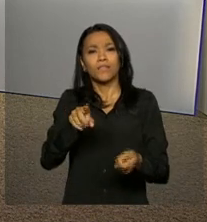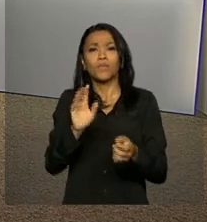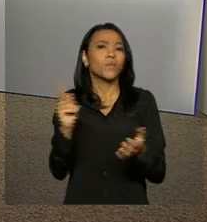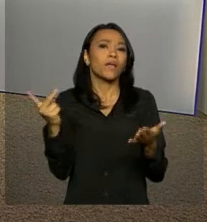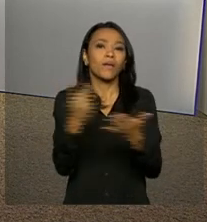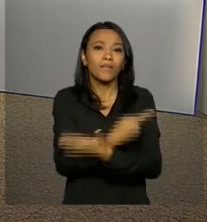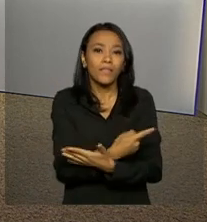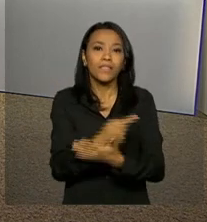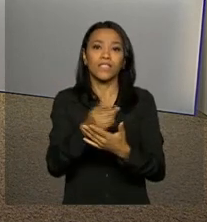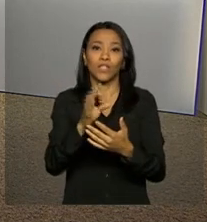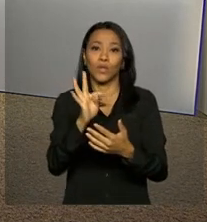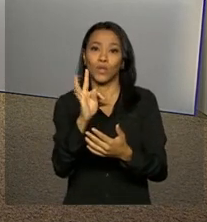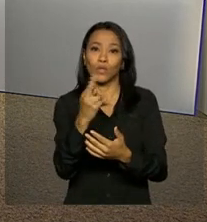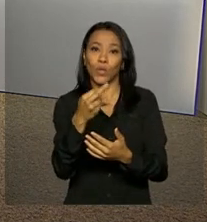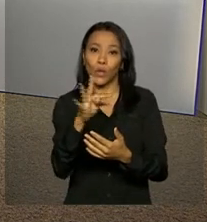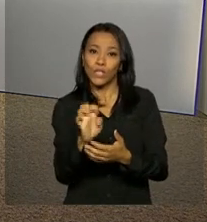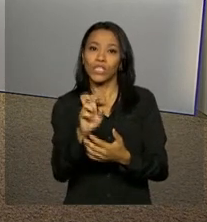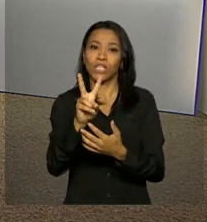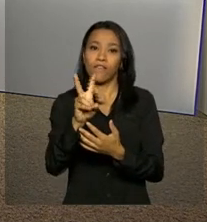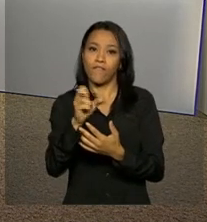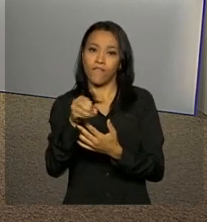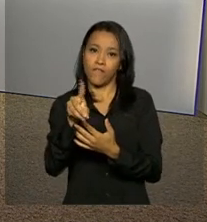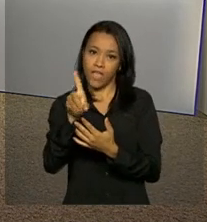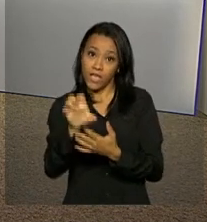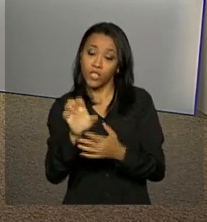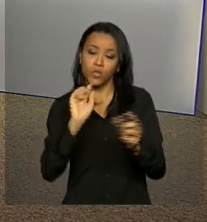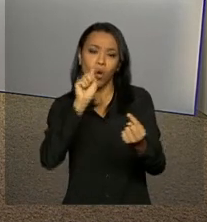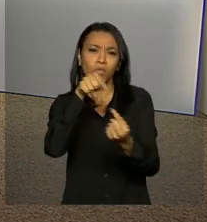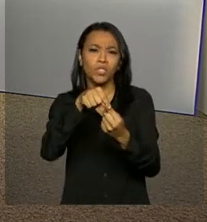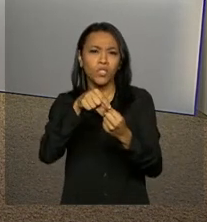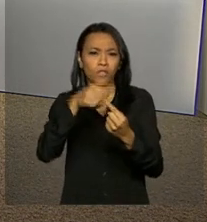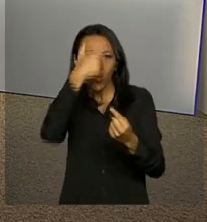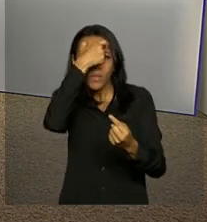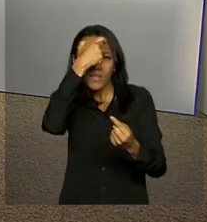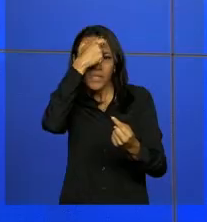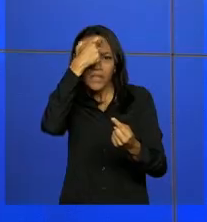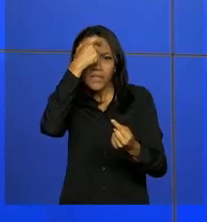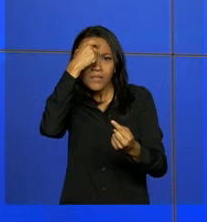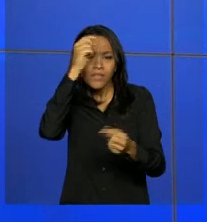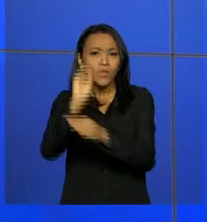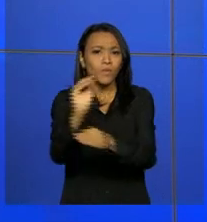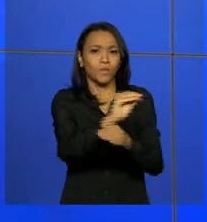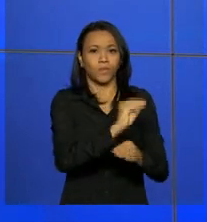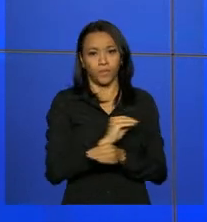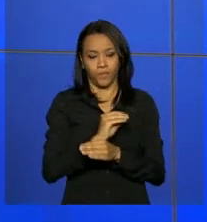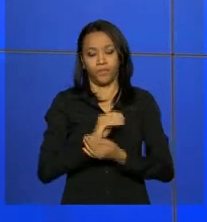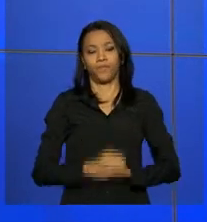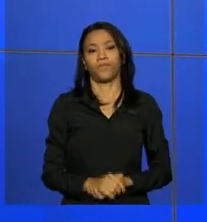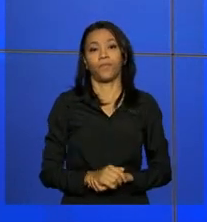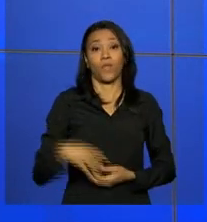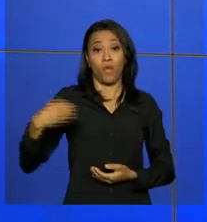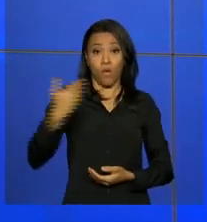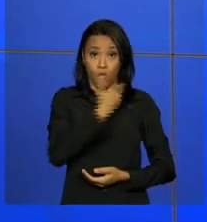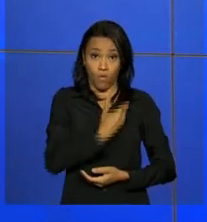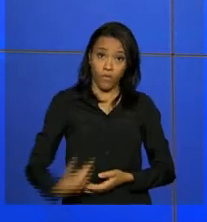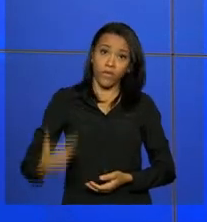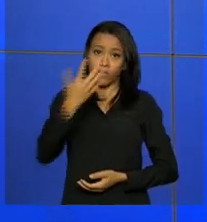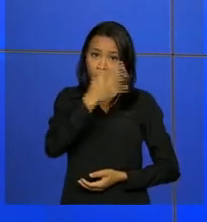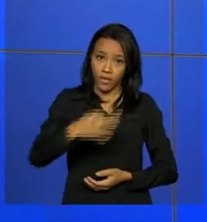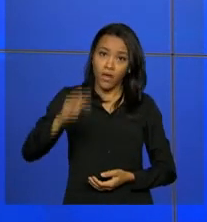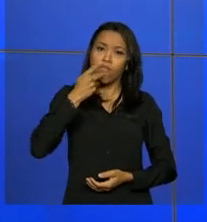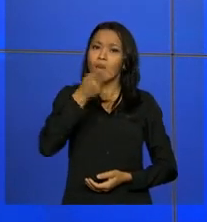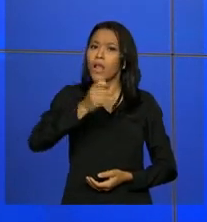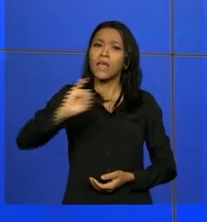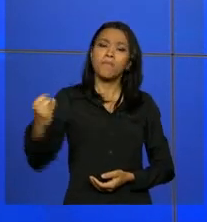existente trote verde, que repassa a consciência ambiental aos novos alunos. O governo federal enfatiza a